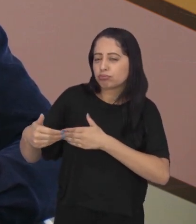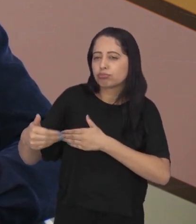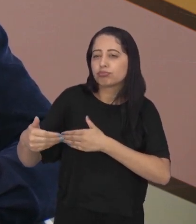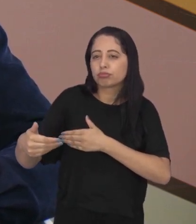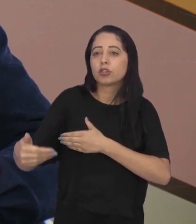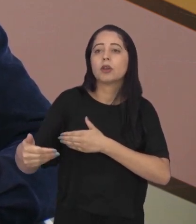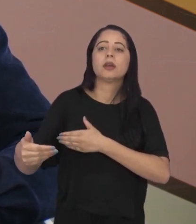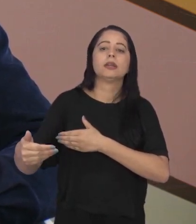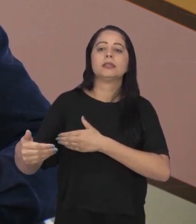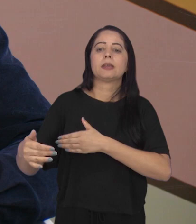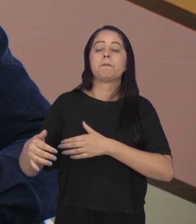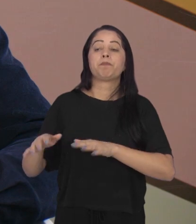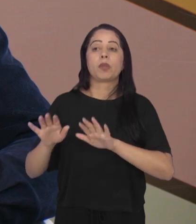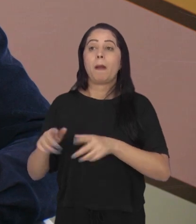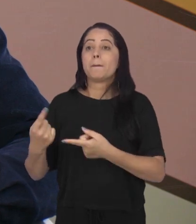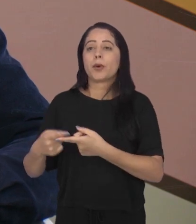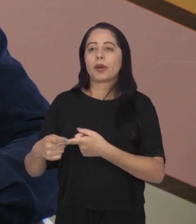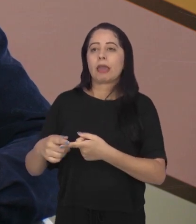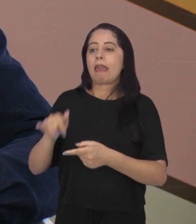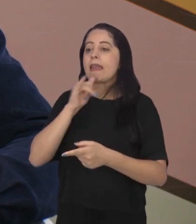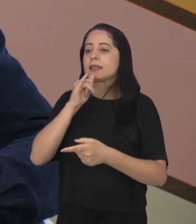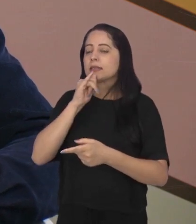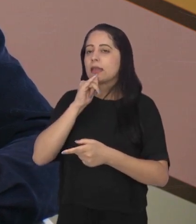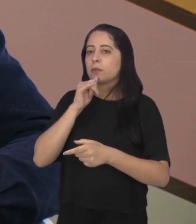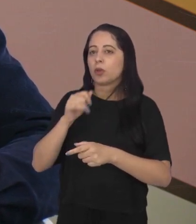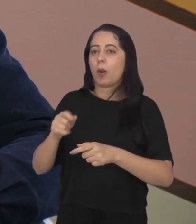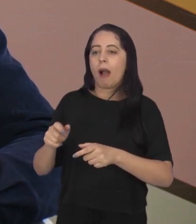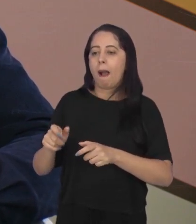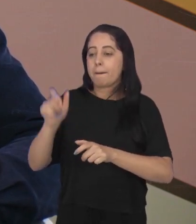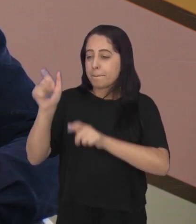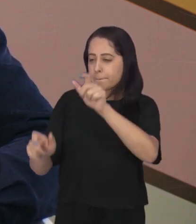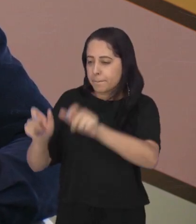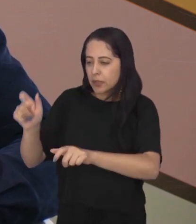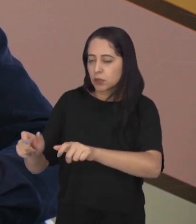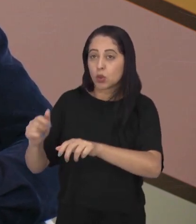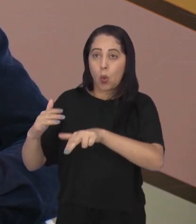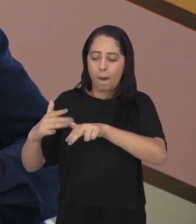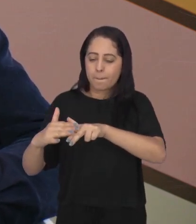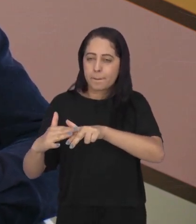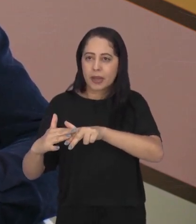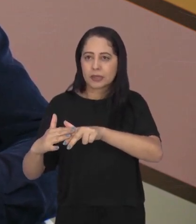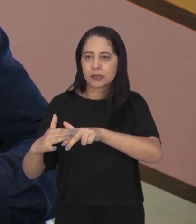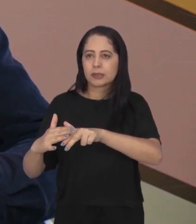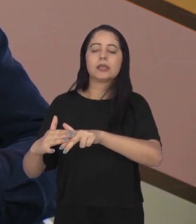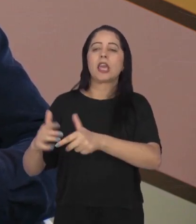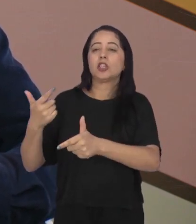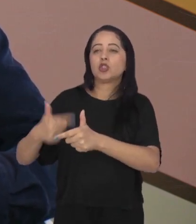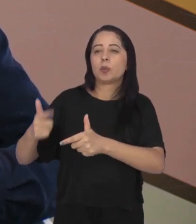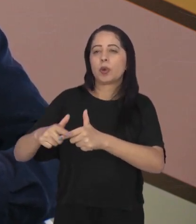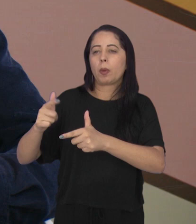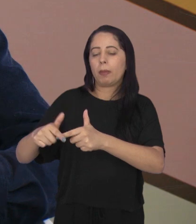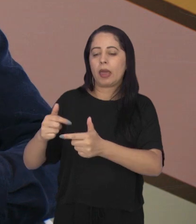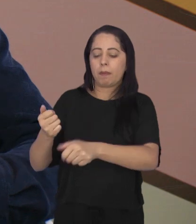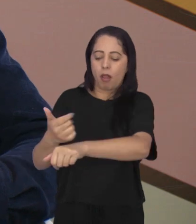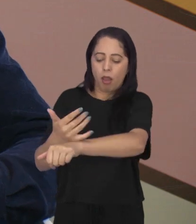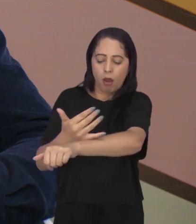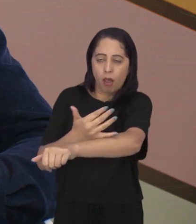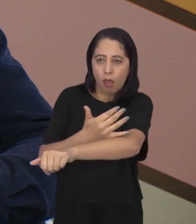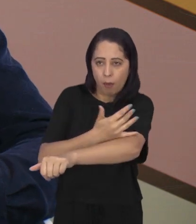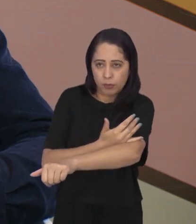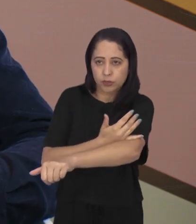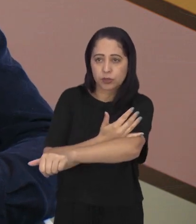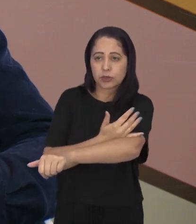se existe o fator psíquico como desencadeador do sintoma. Faz uma investigação, claro,